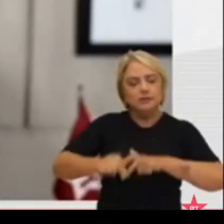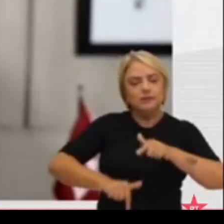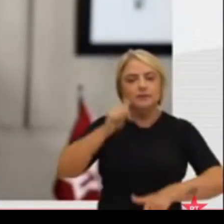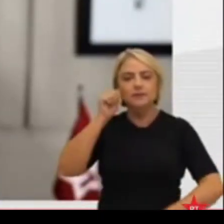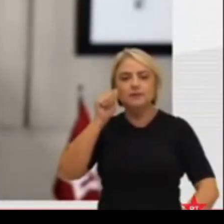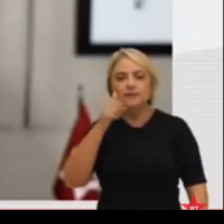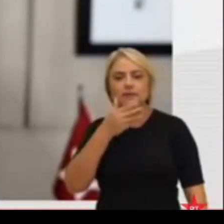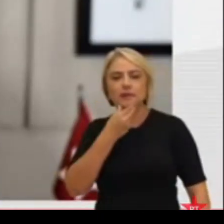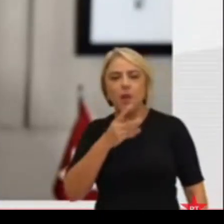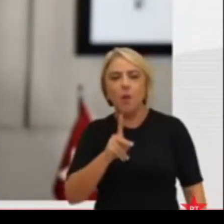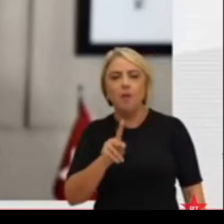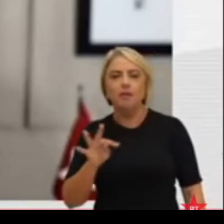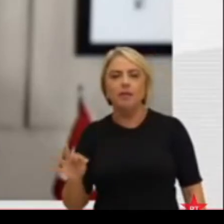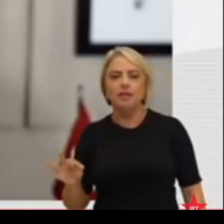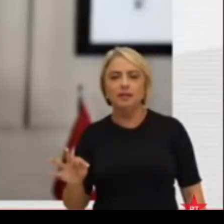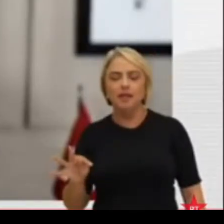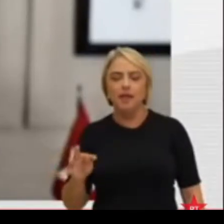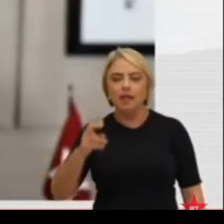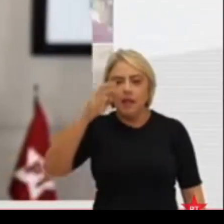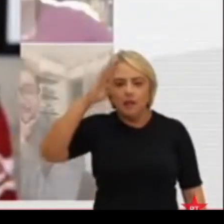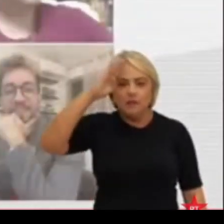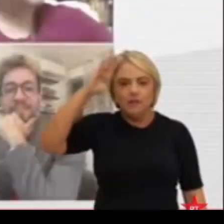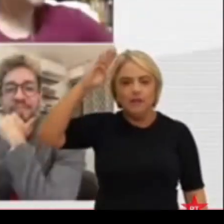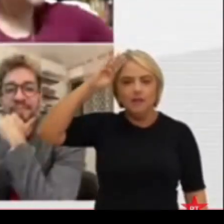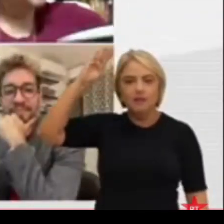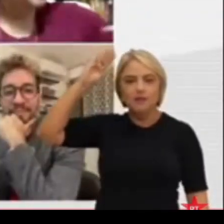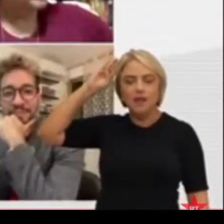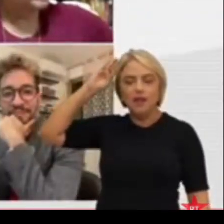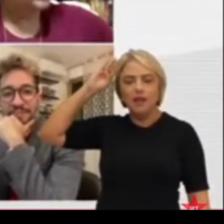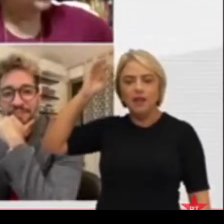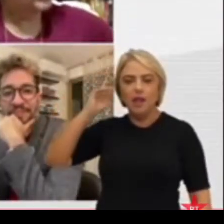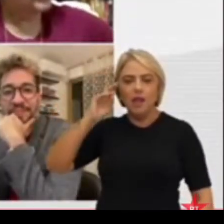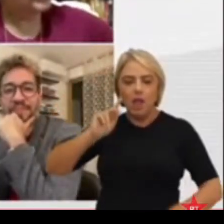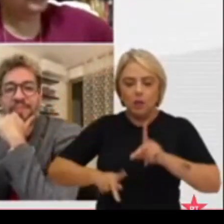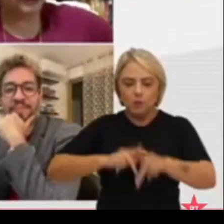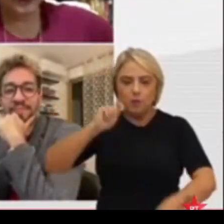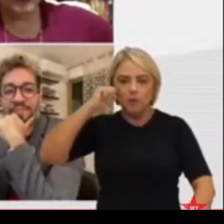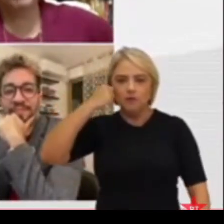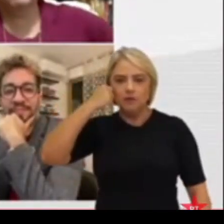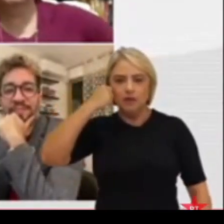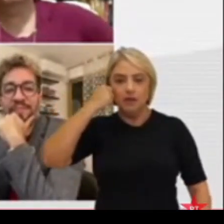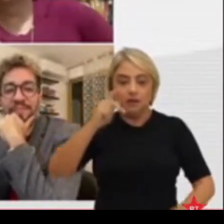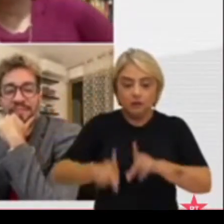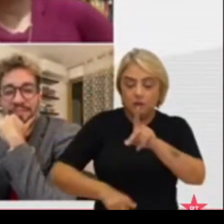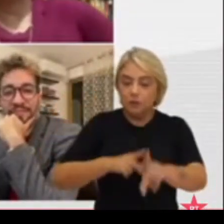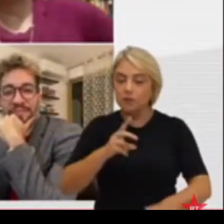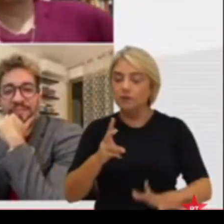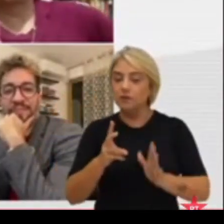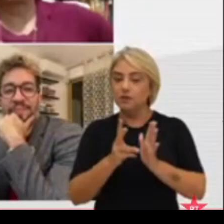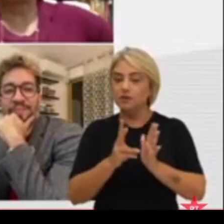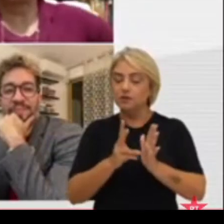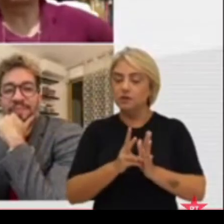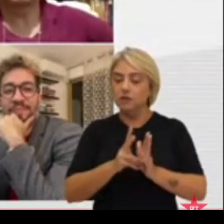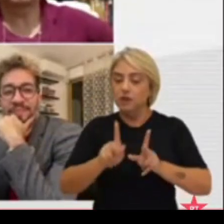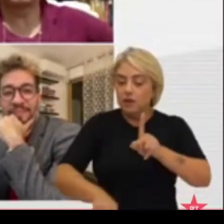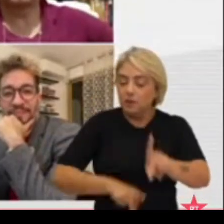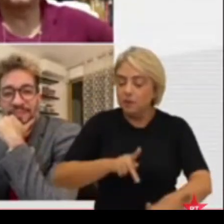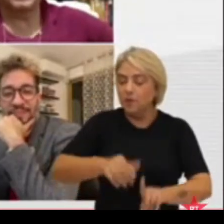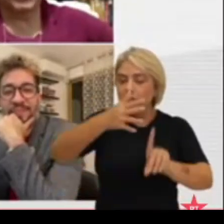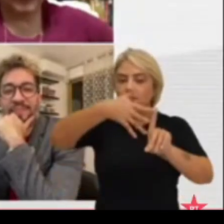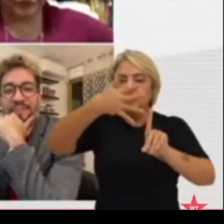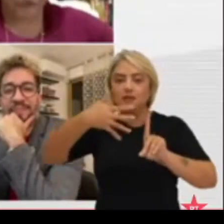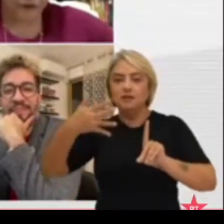trabalhadoras, dos intelectuais, do povo negro, do povo índio, do povo LGBT,